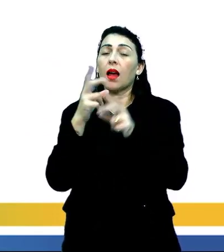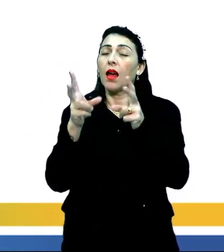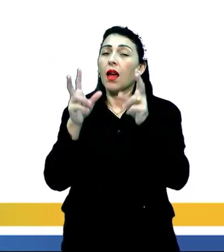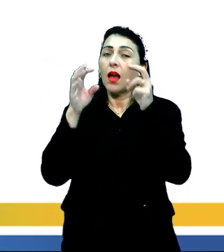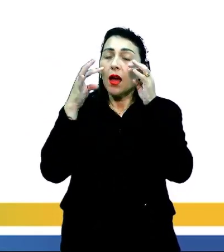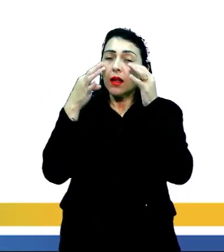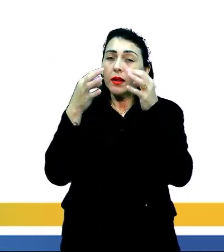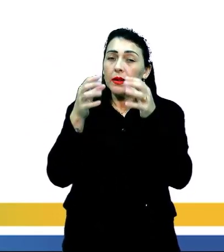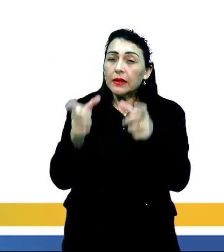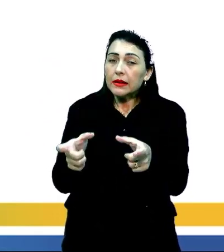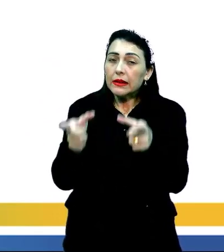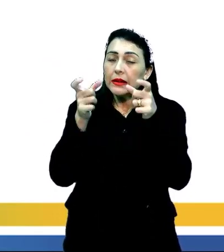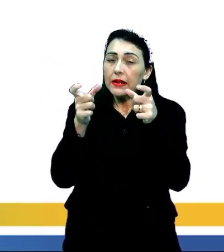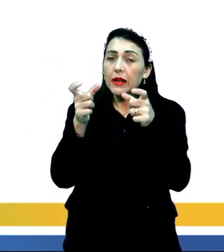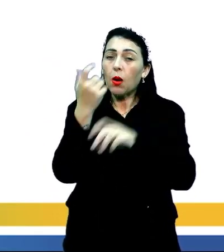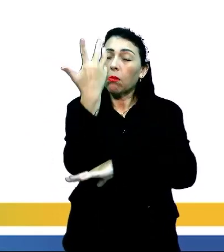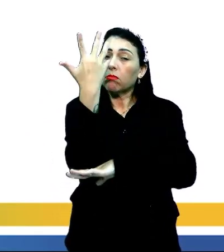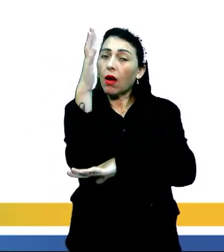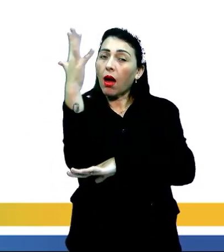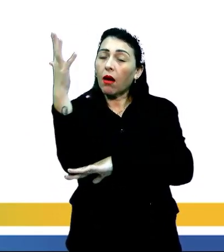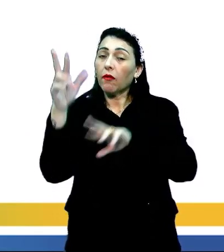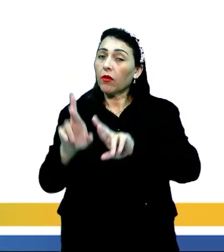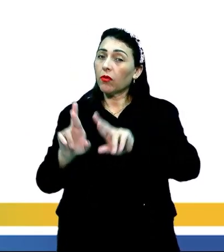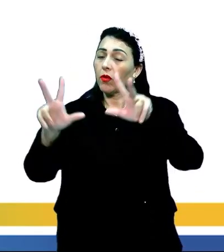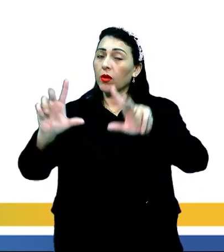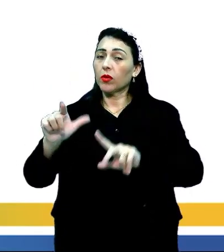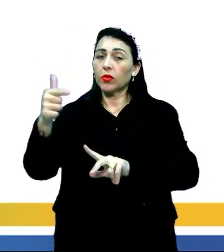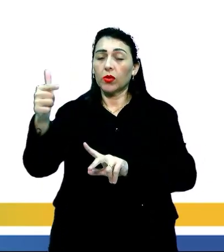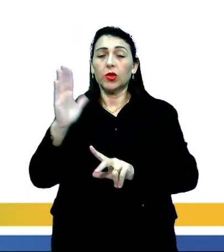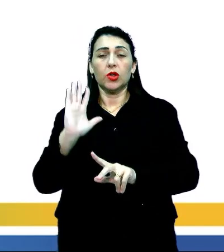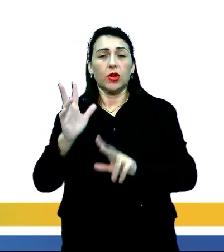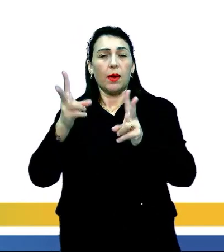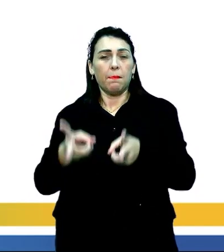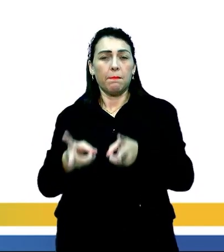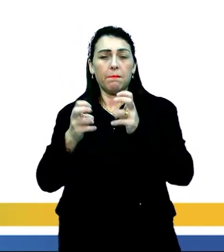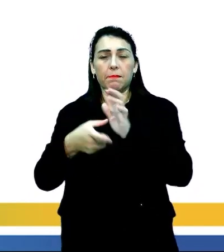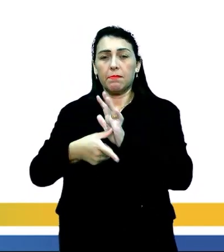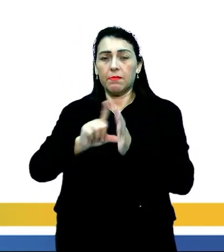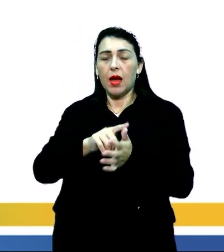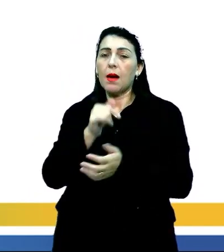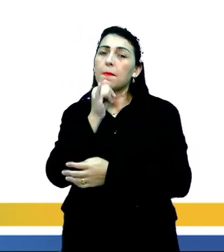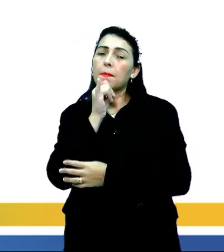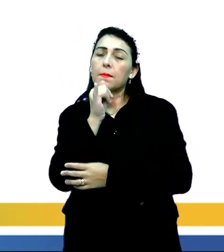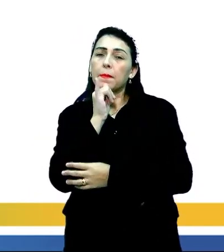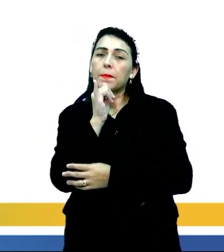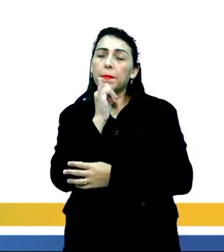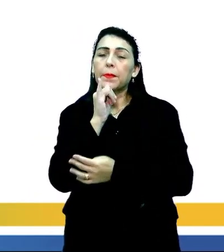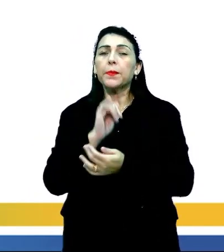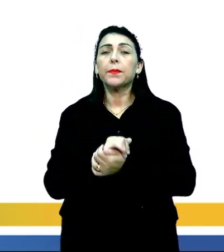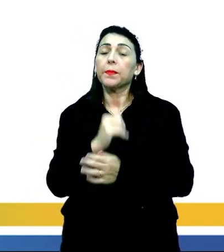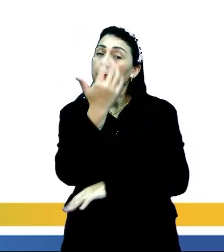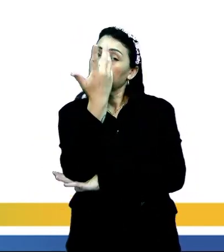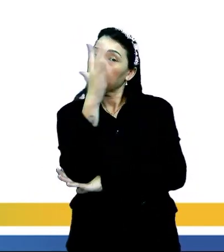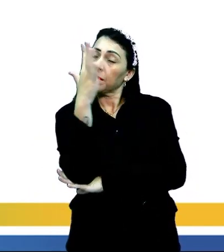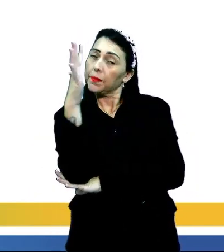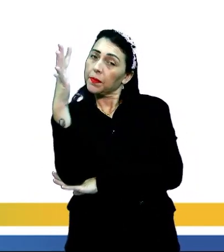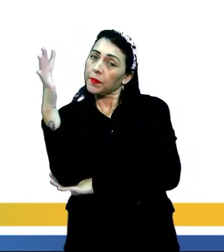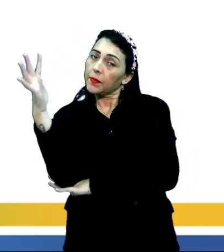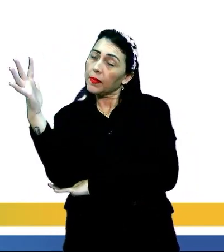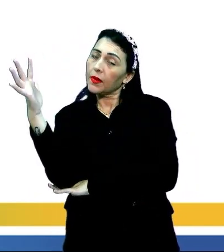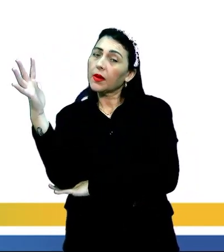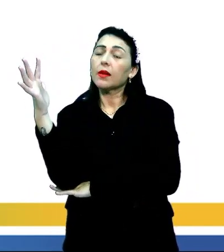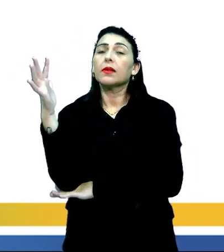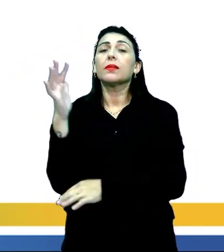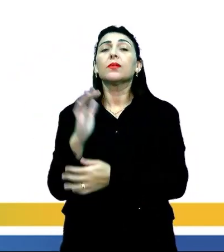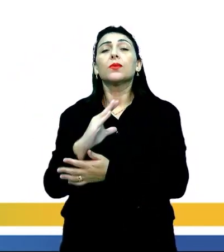atenção uma árvore, um pouco diferente dos outros domínios que a gente observou. Por exemplo, essa árvore predominante